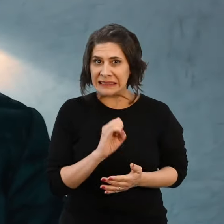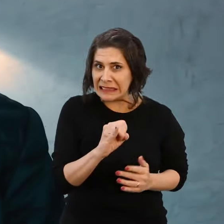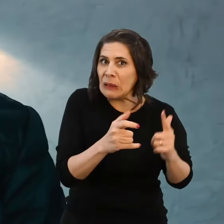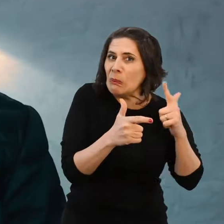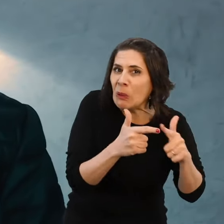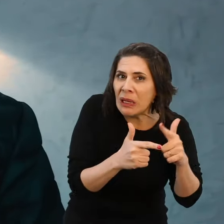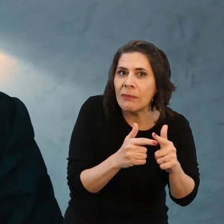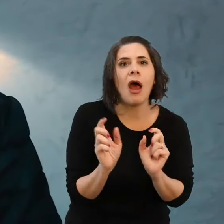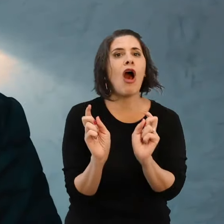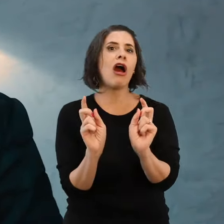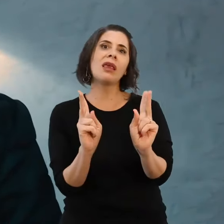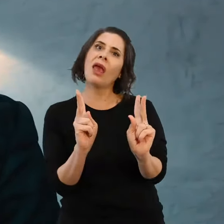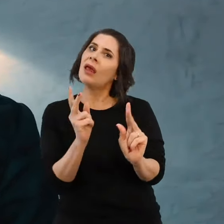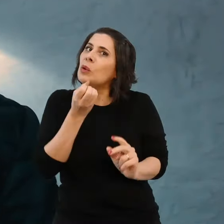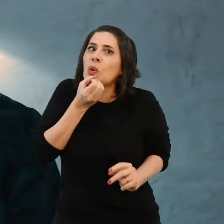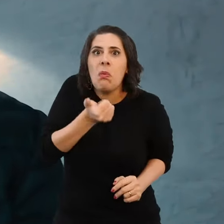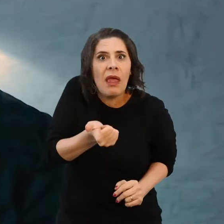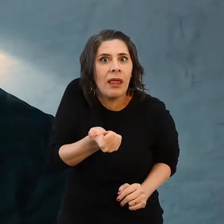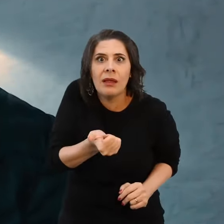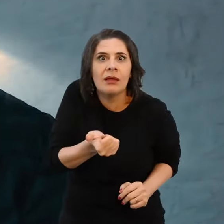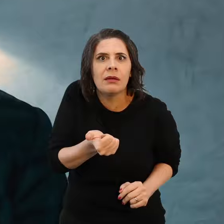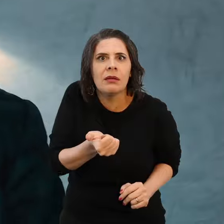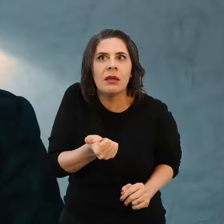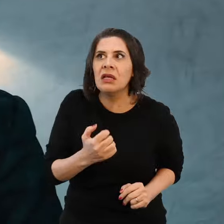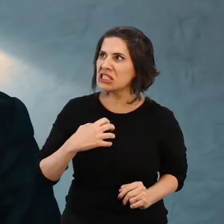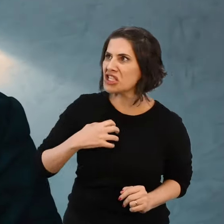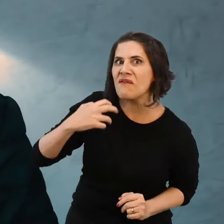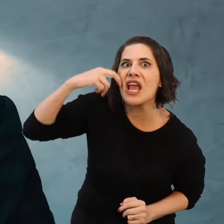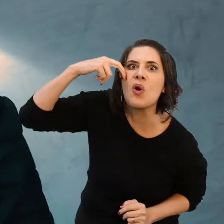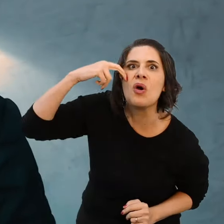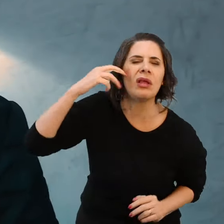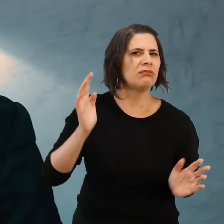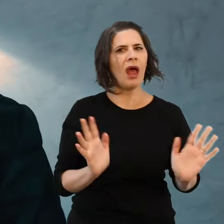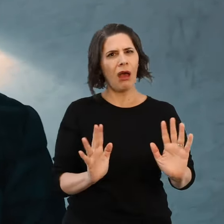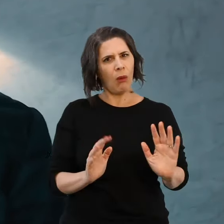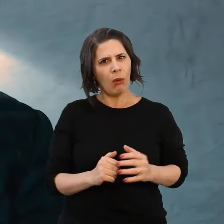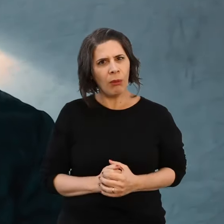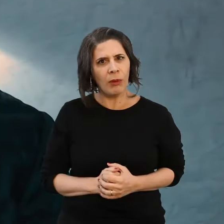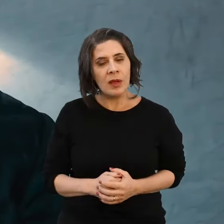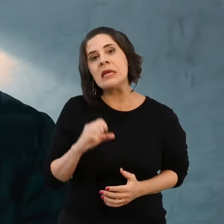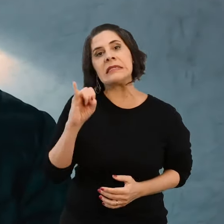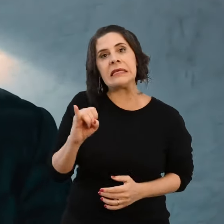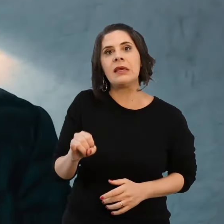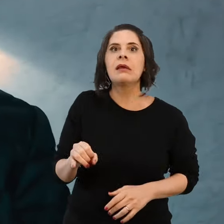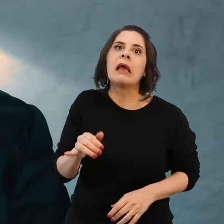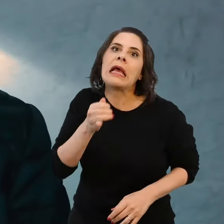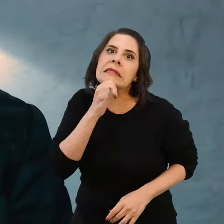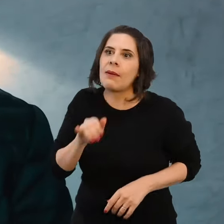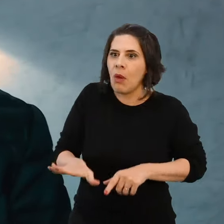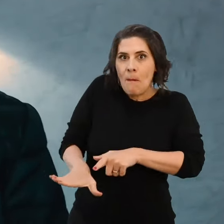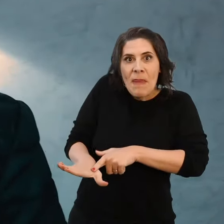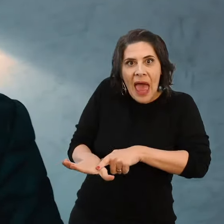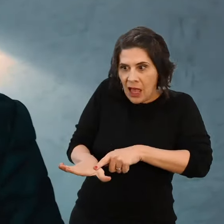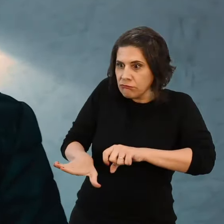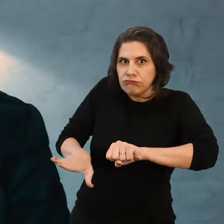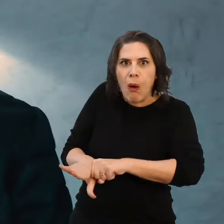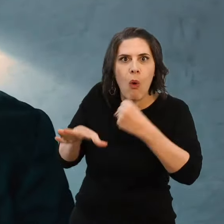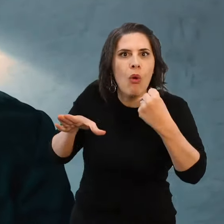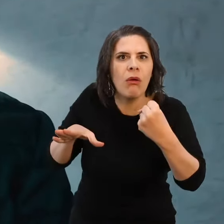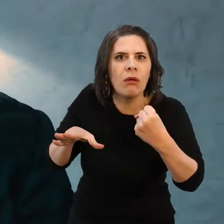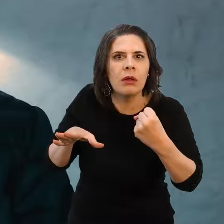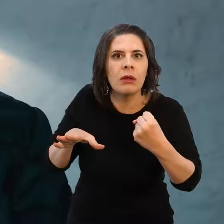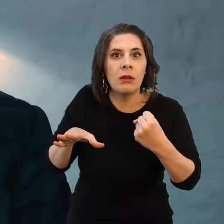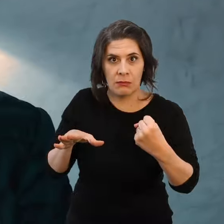bem não estar tudo bem, você não tem que se sentir vergonha. Ninguém tem que se sentir culpável porque quebrou o pé. Quem quebrou o pé tem que ir no médico,